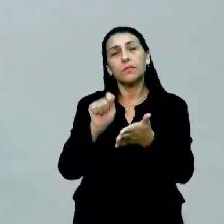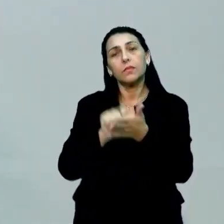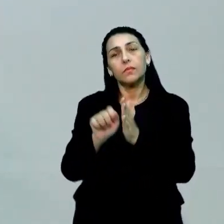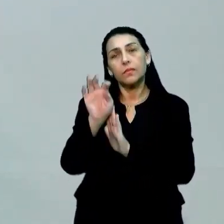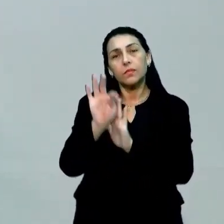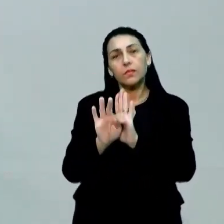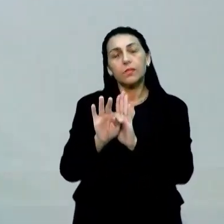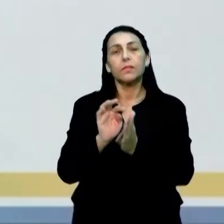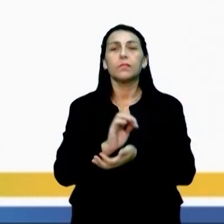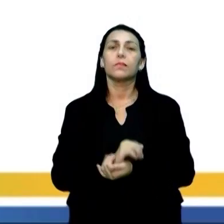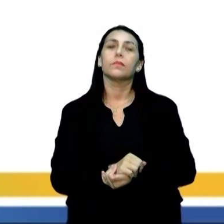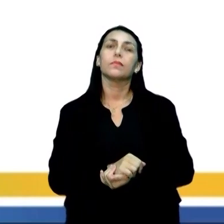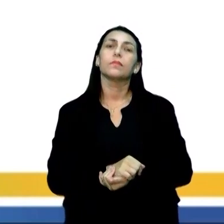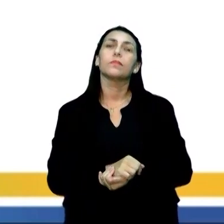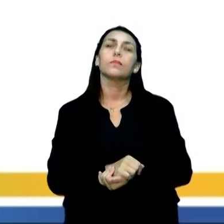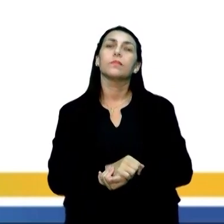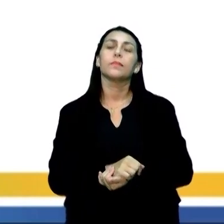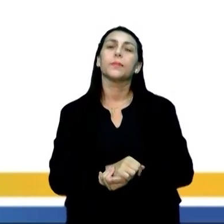Vamos continuar.